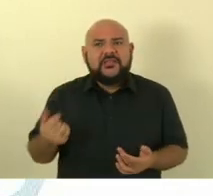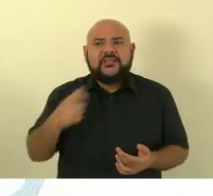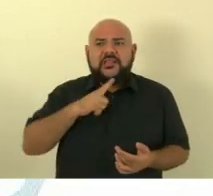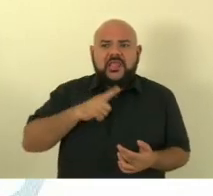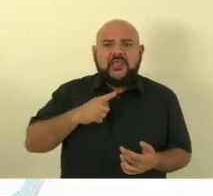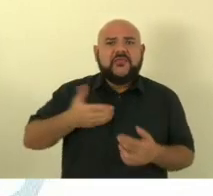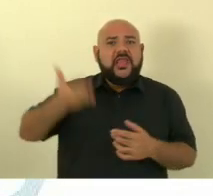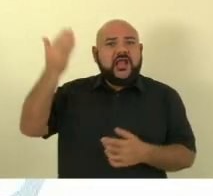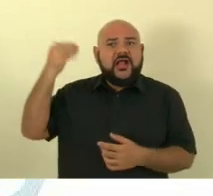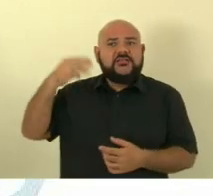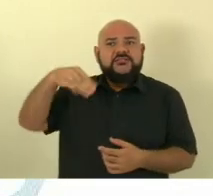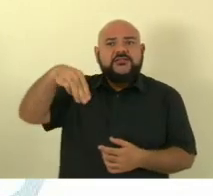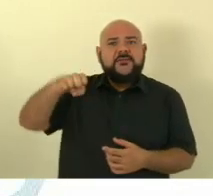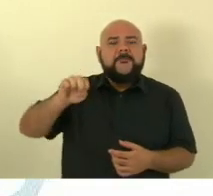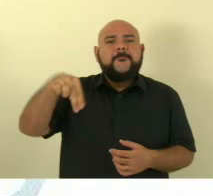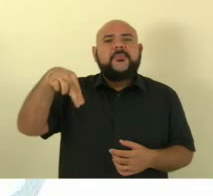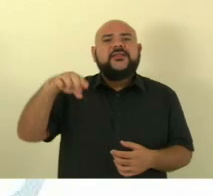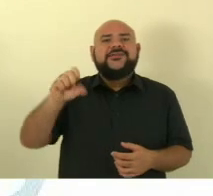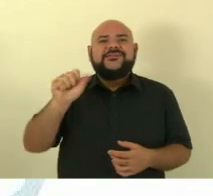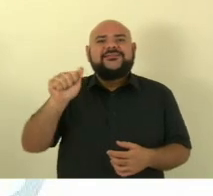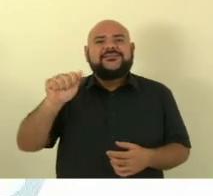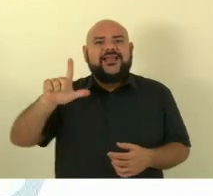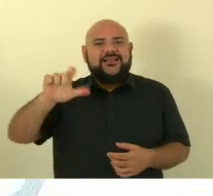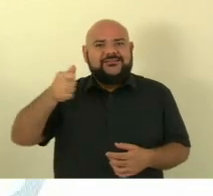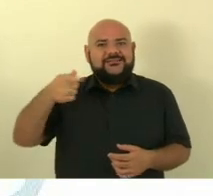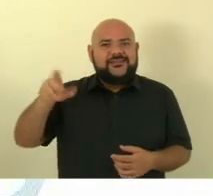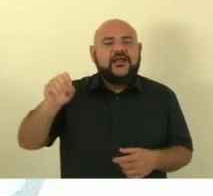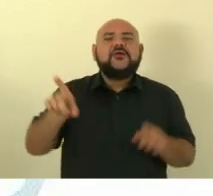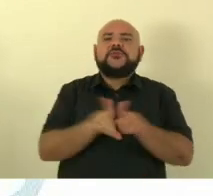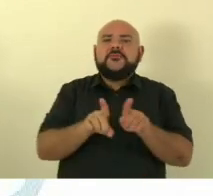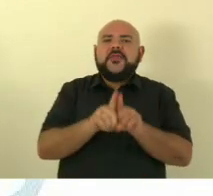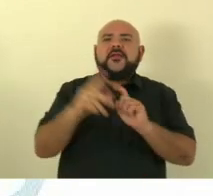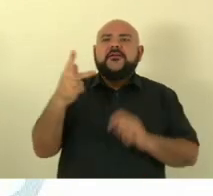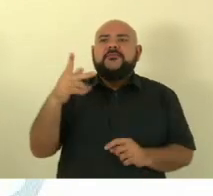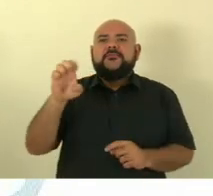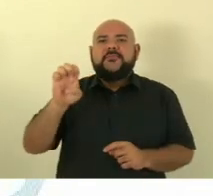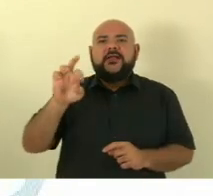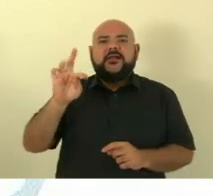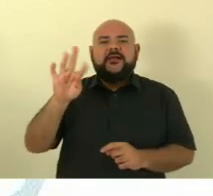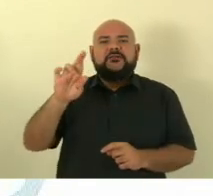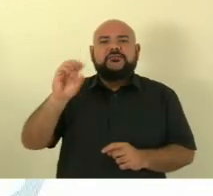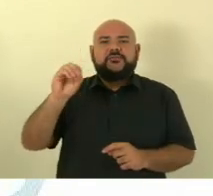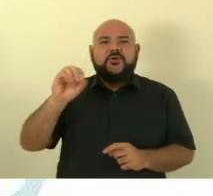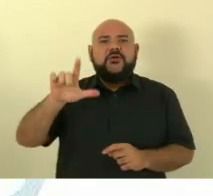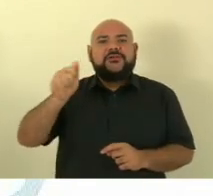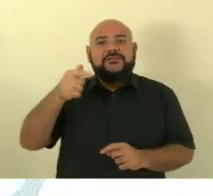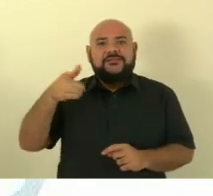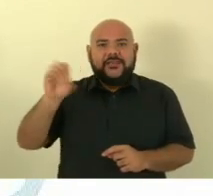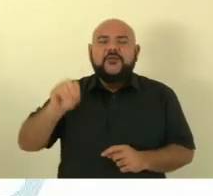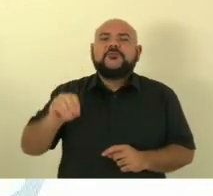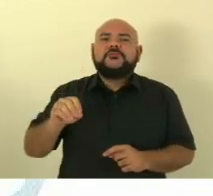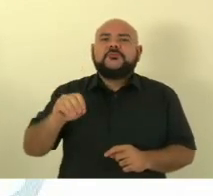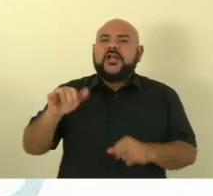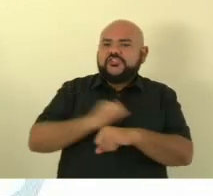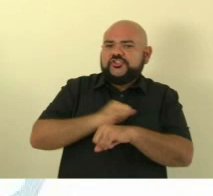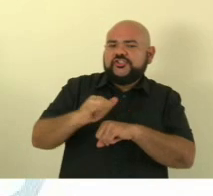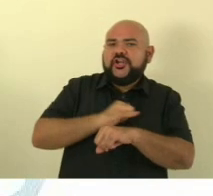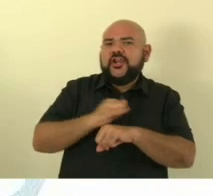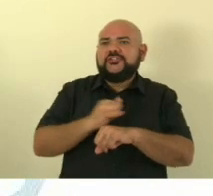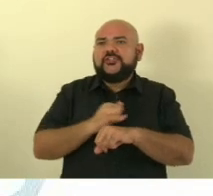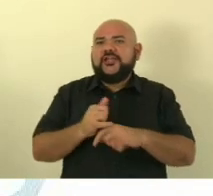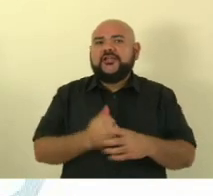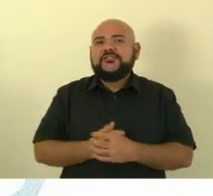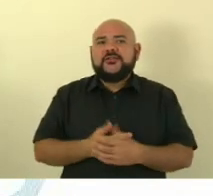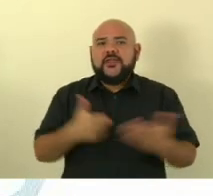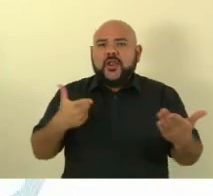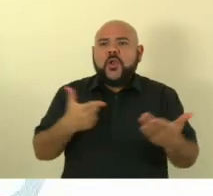é o orçamento secreto do Lula que está sendo usado para comprar expansão de ministérios para comprar aprovação das piores pautas